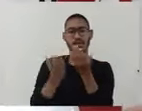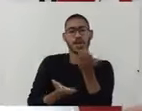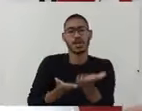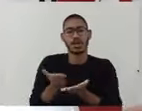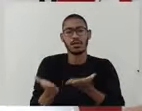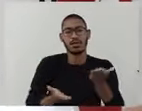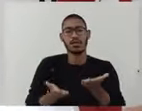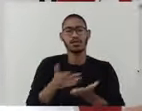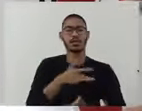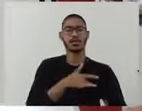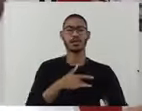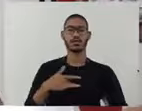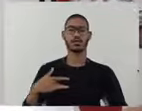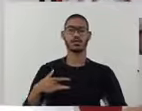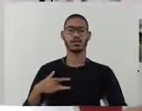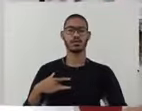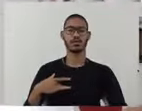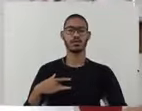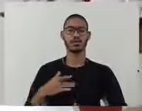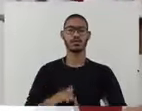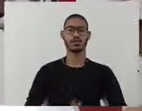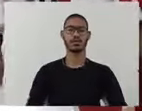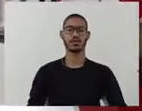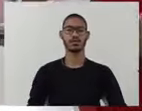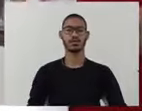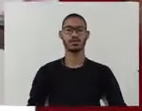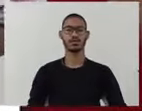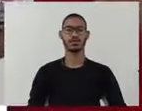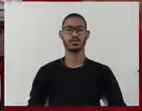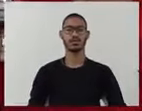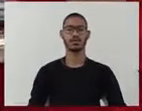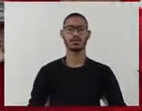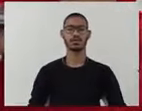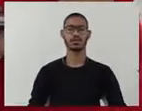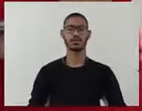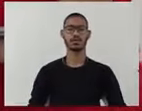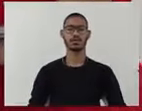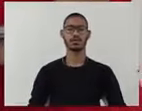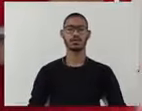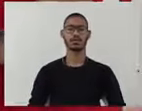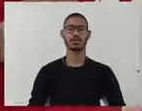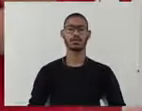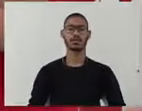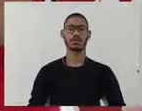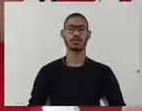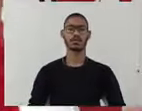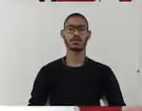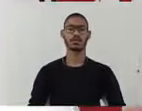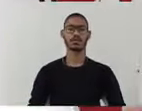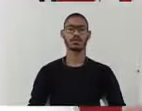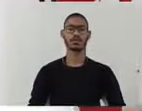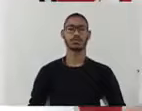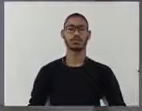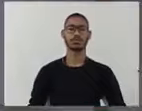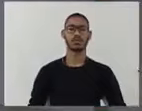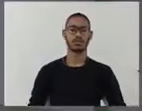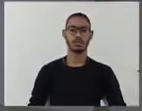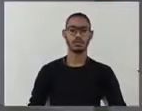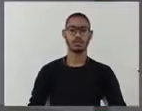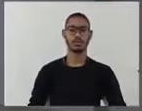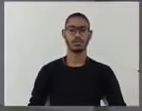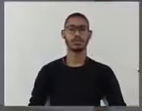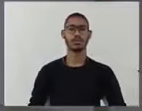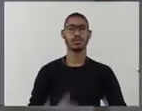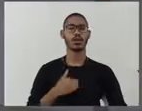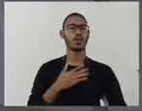Está gravado, está escrito, não foi obra de ninguém, não foi obra de ponga-ponga. Quero aqui salientar que eu não gosto